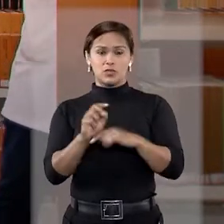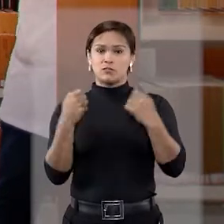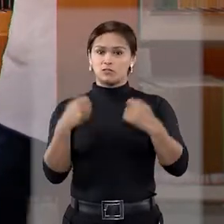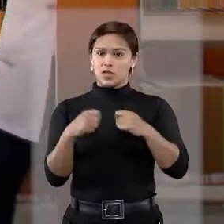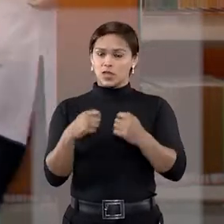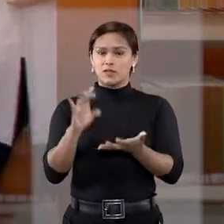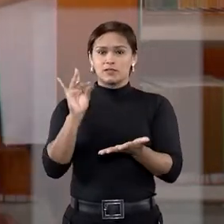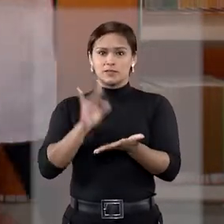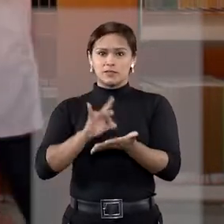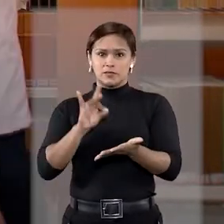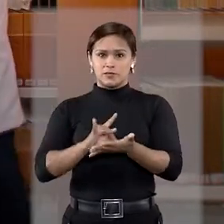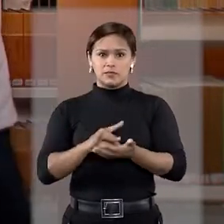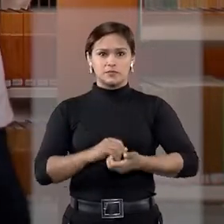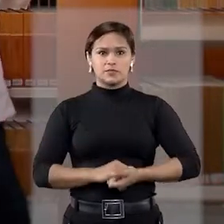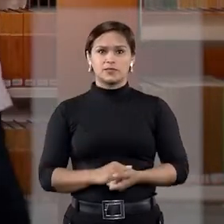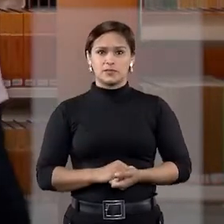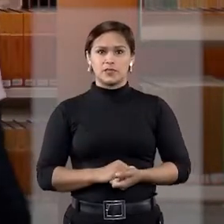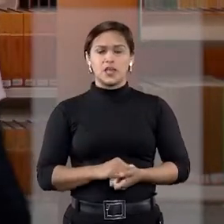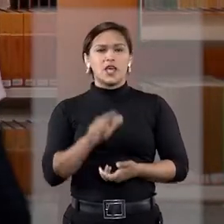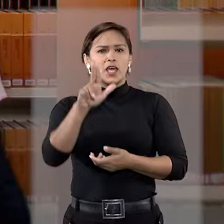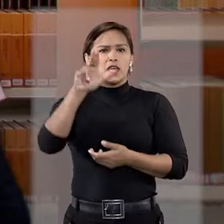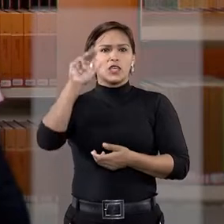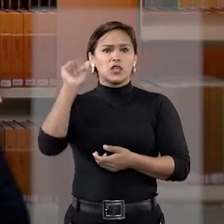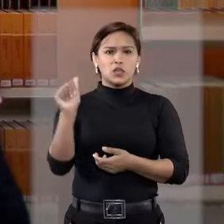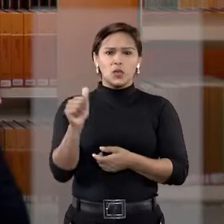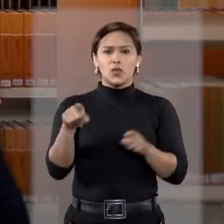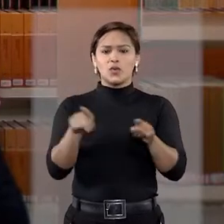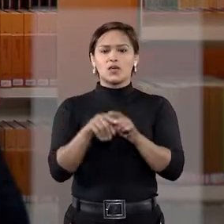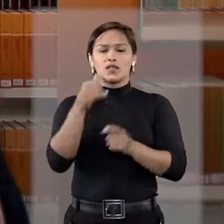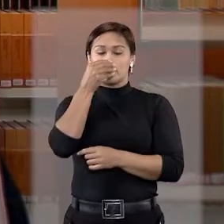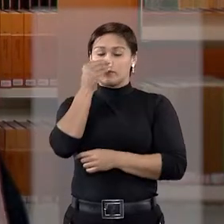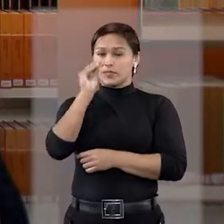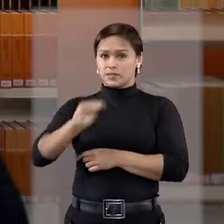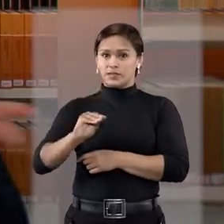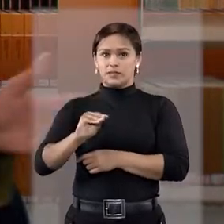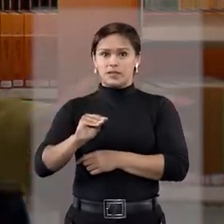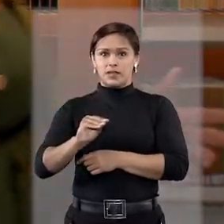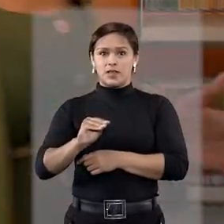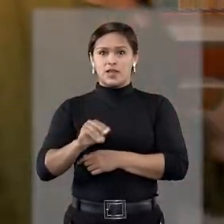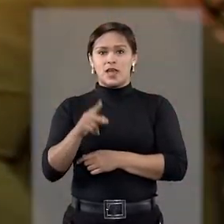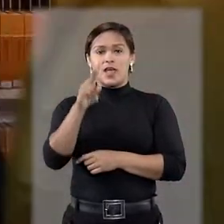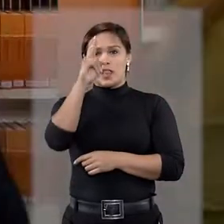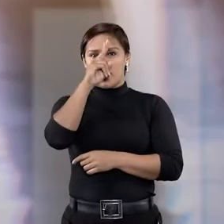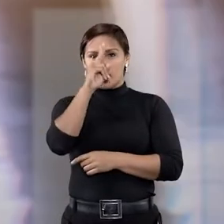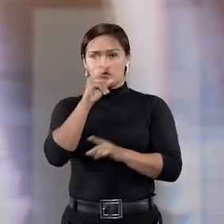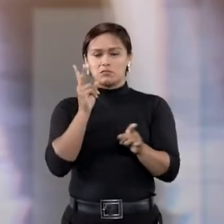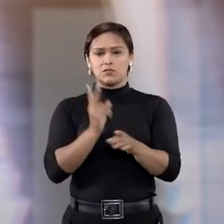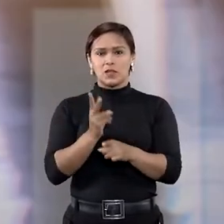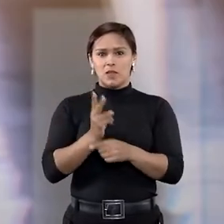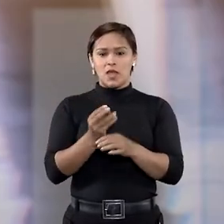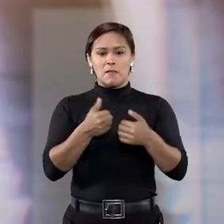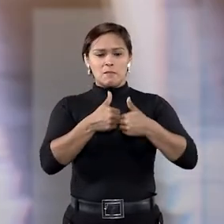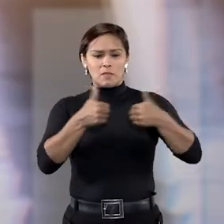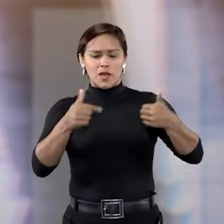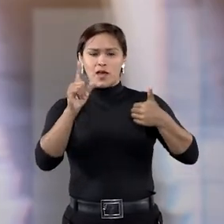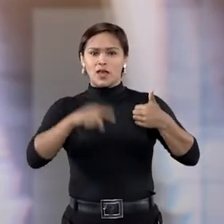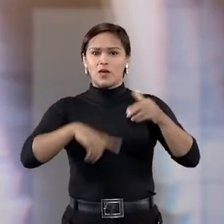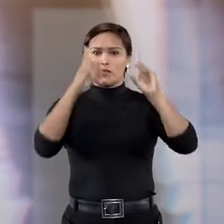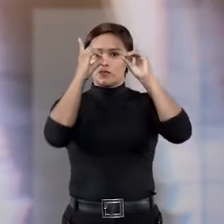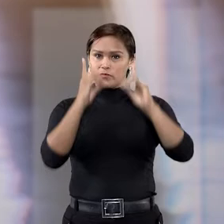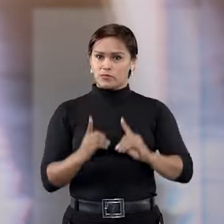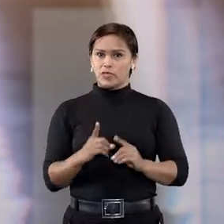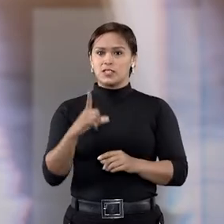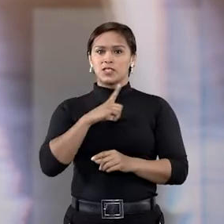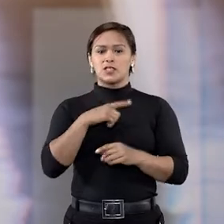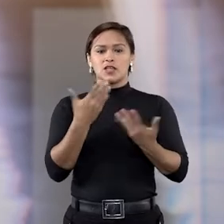quando for realmente necessário. E nunca a ignore. E não se esqueça, por maior que seja a